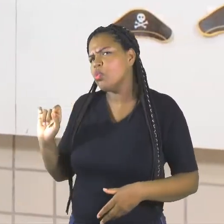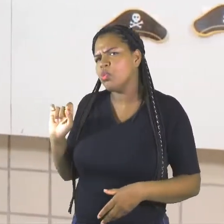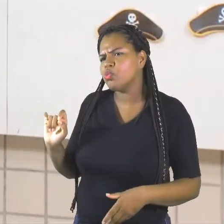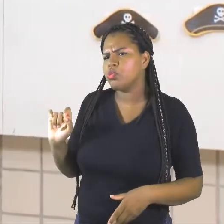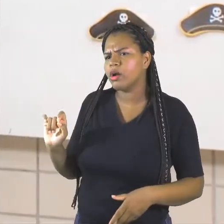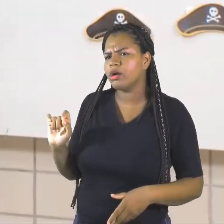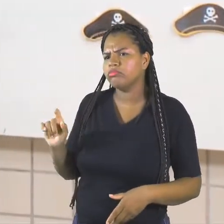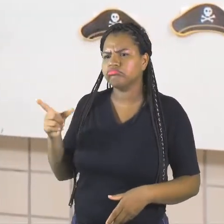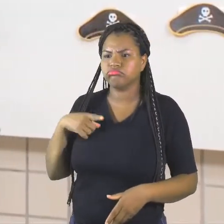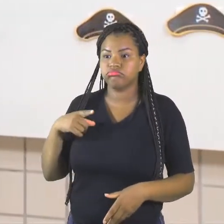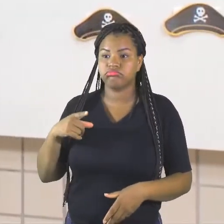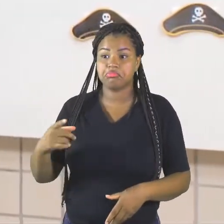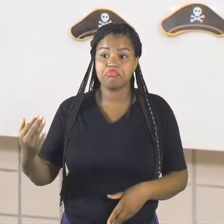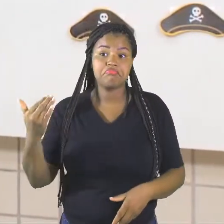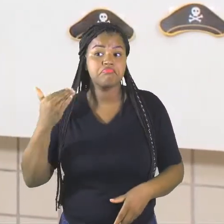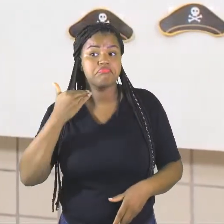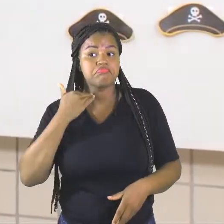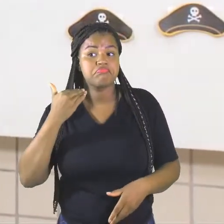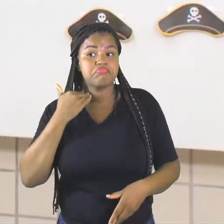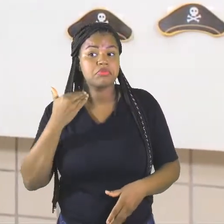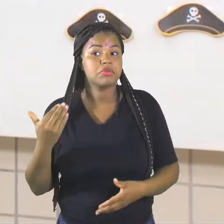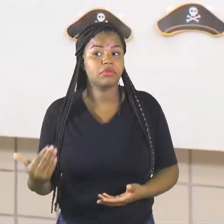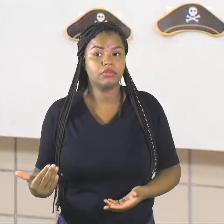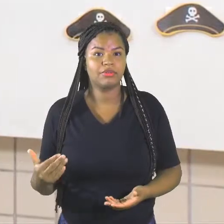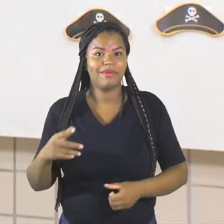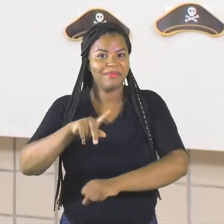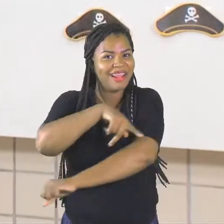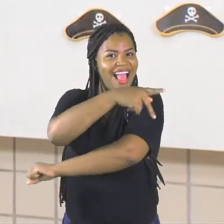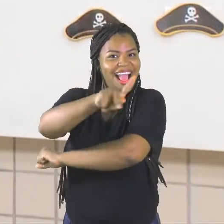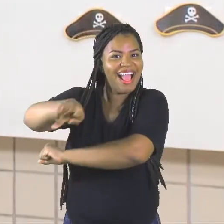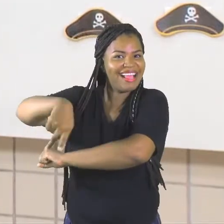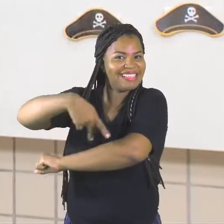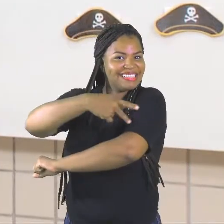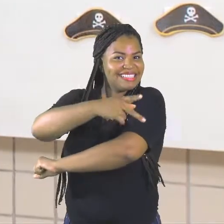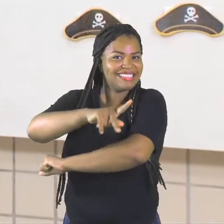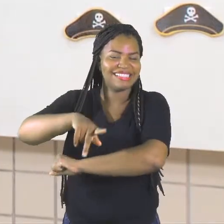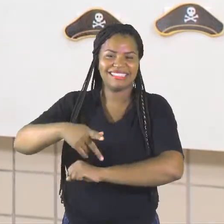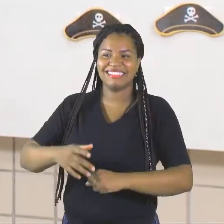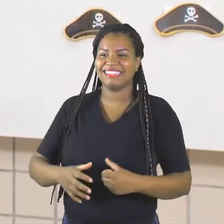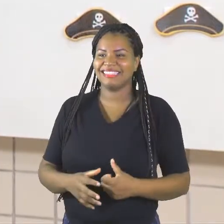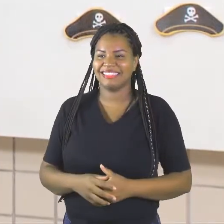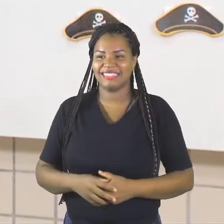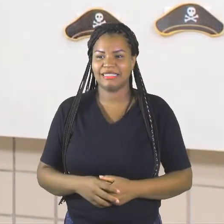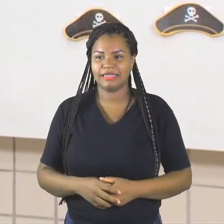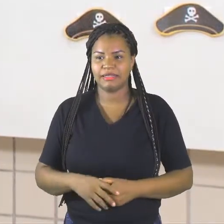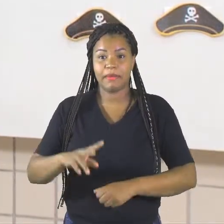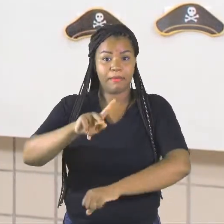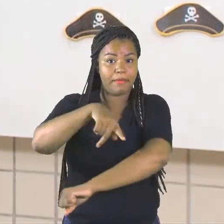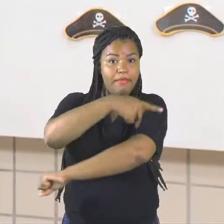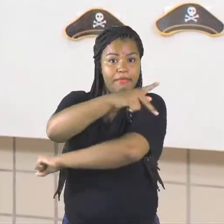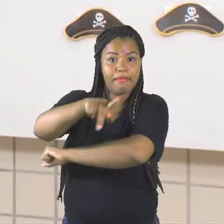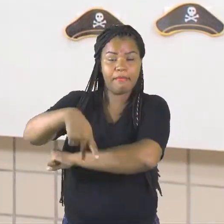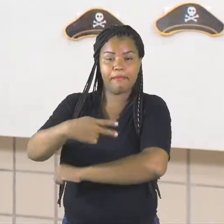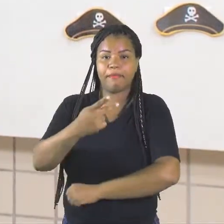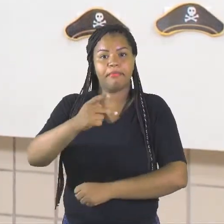banco, praça. Isso mesmo, praça.